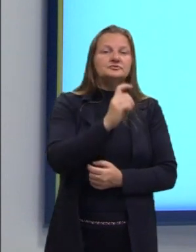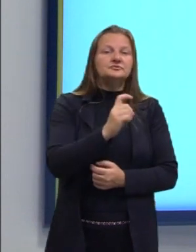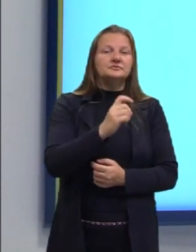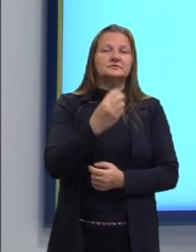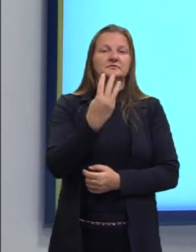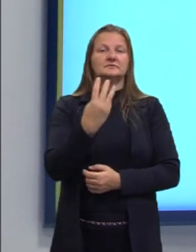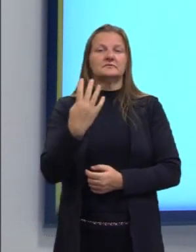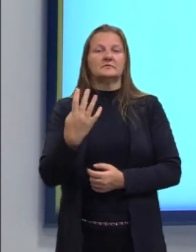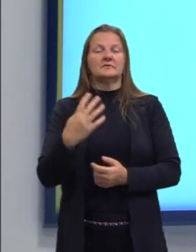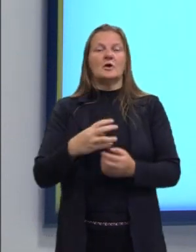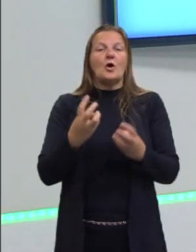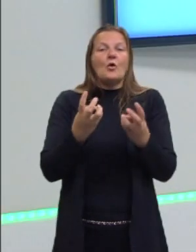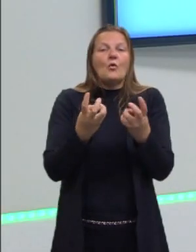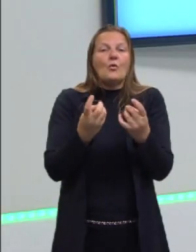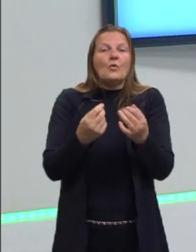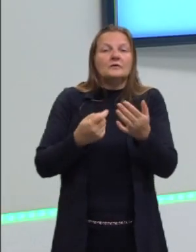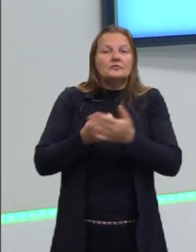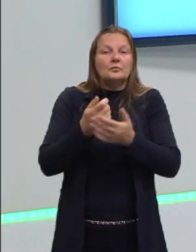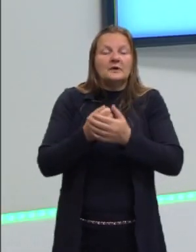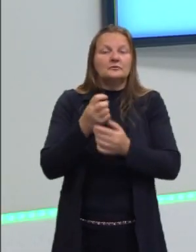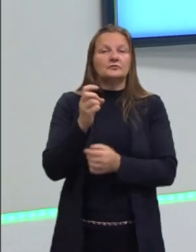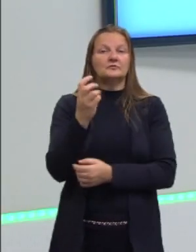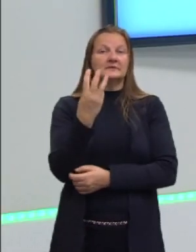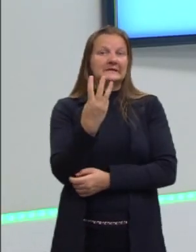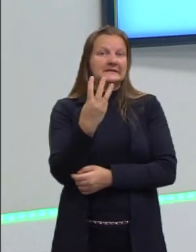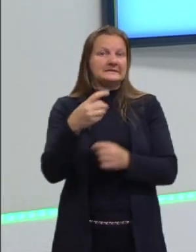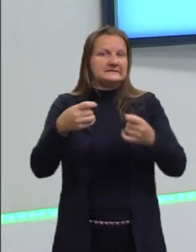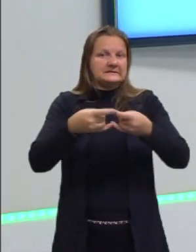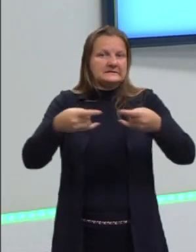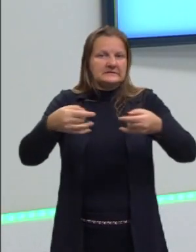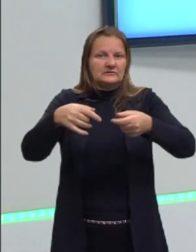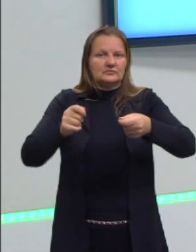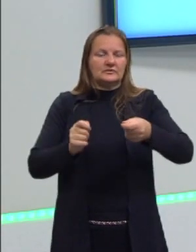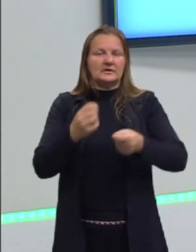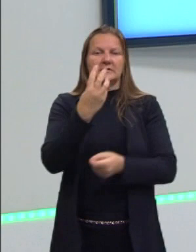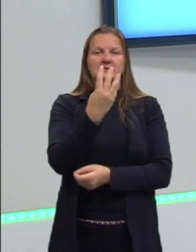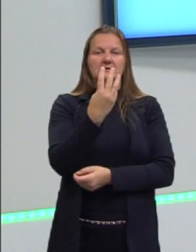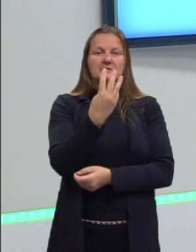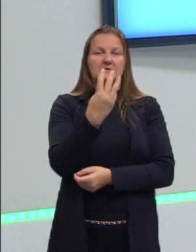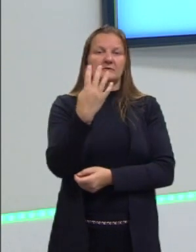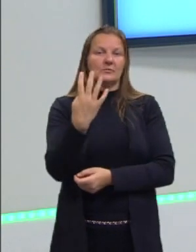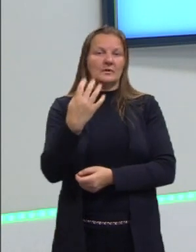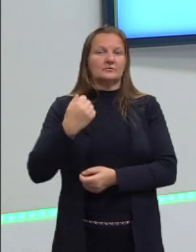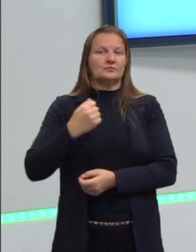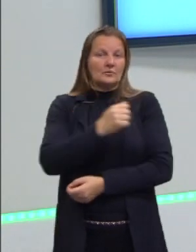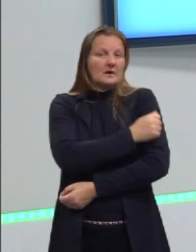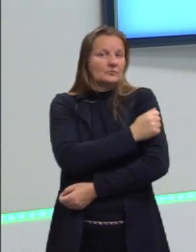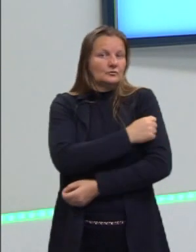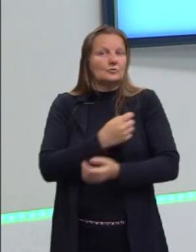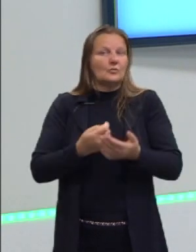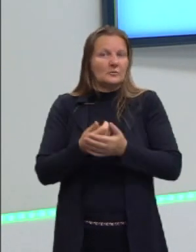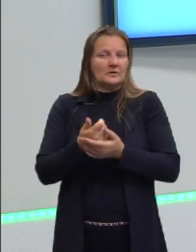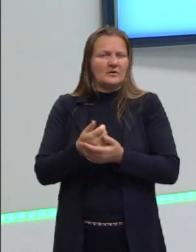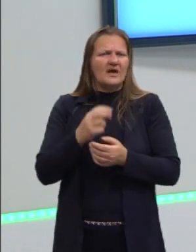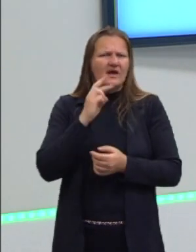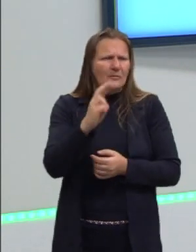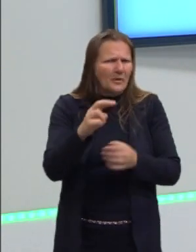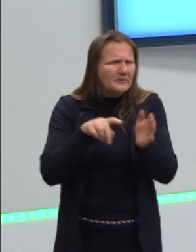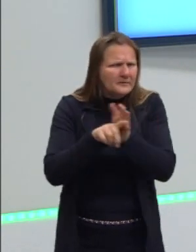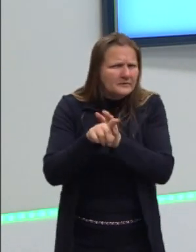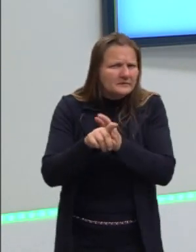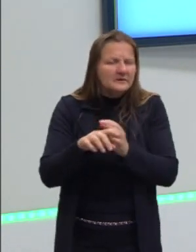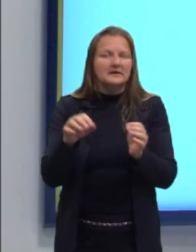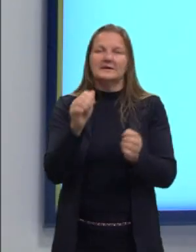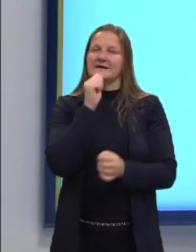lá, né, quantos alunos tinham comprado 3 bilhetes? Foram 34 alunos. É a resposta da nossa pergunta?